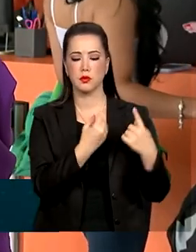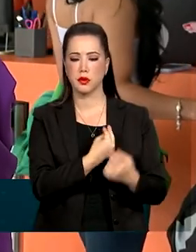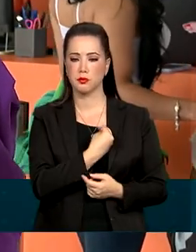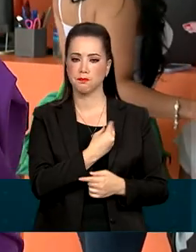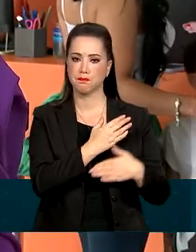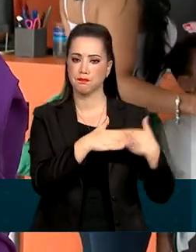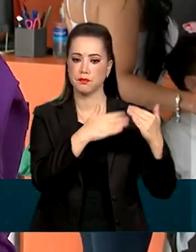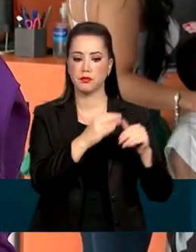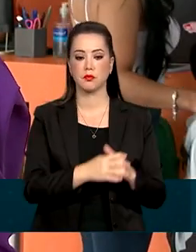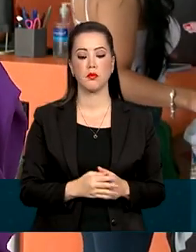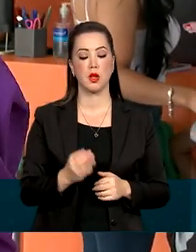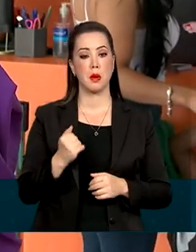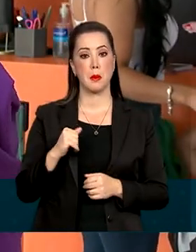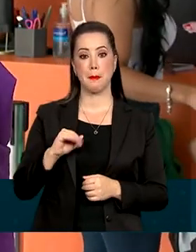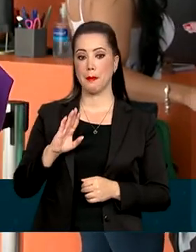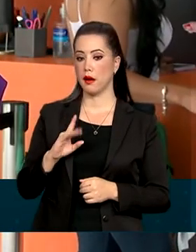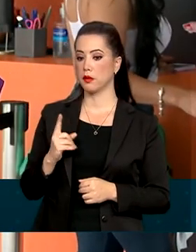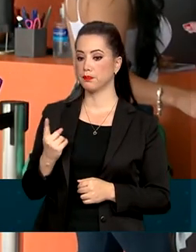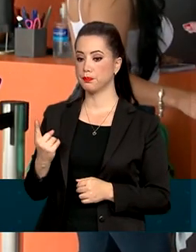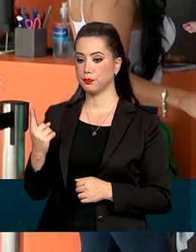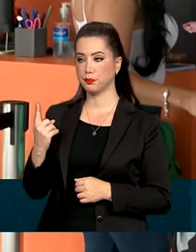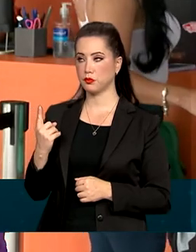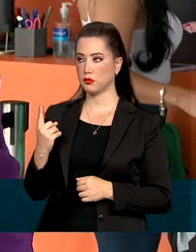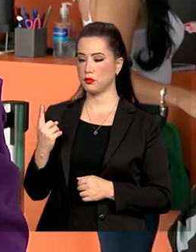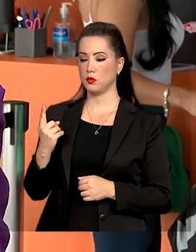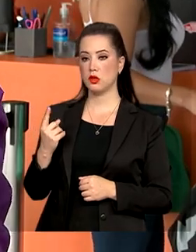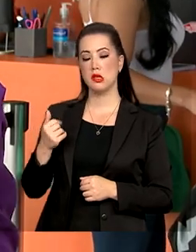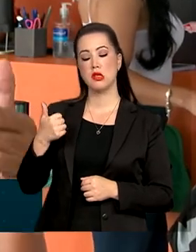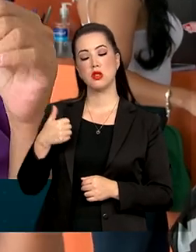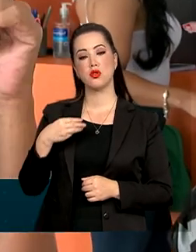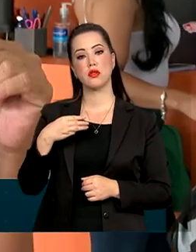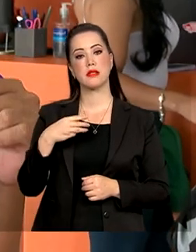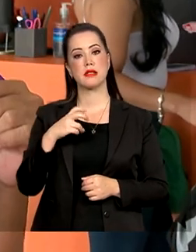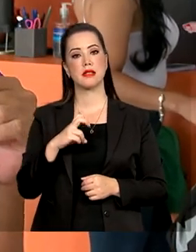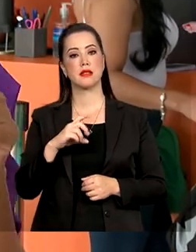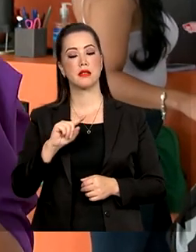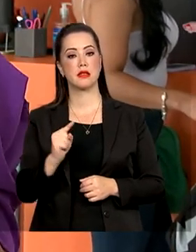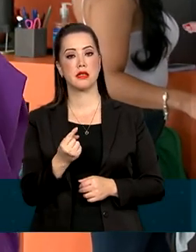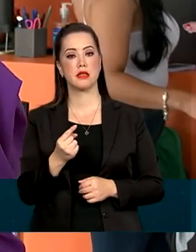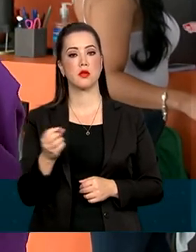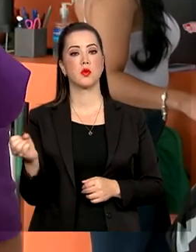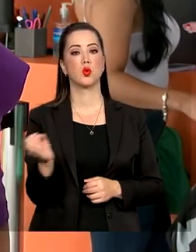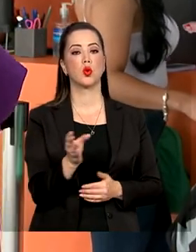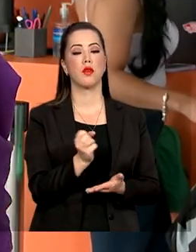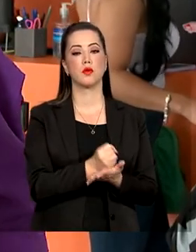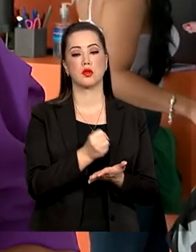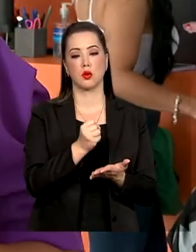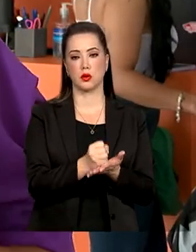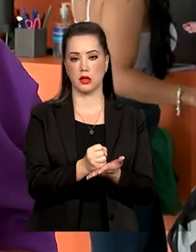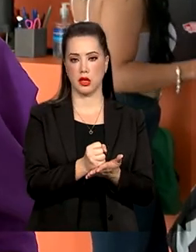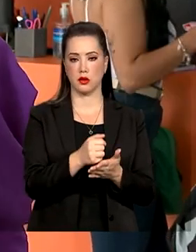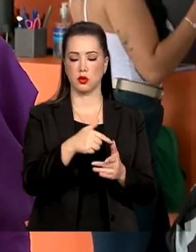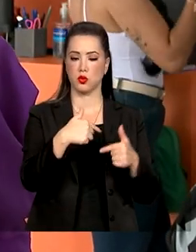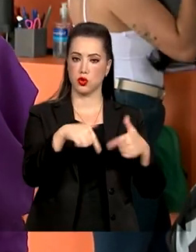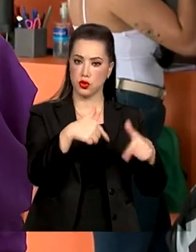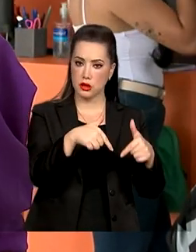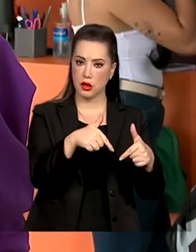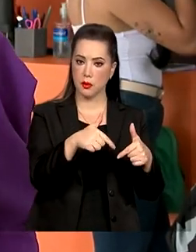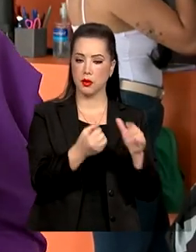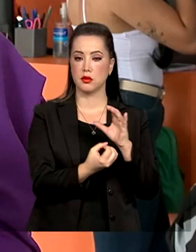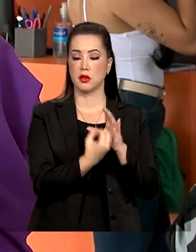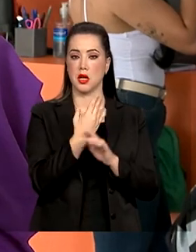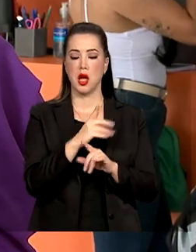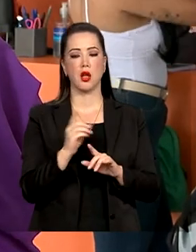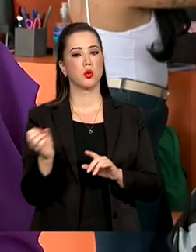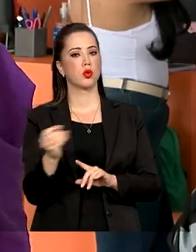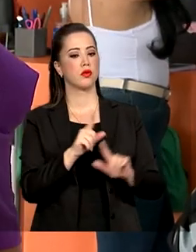mil e 400 novos postos de trabalho criados em novembro, o que resultou em um novo recorde histórico,